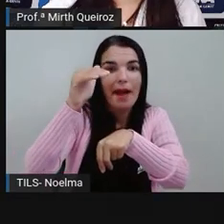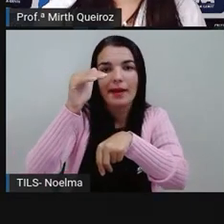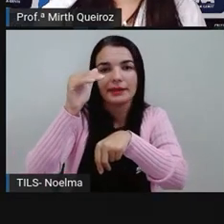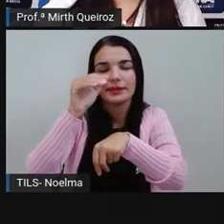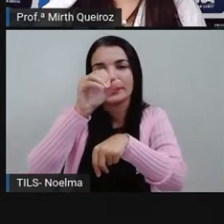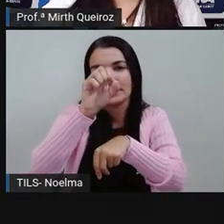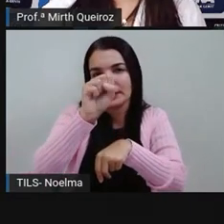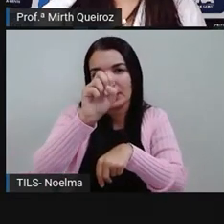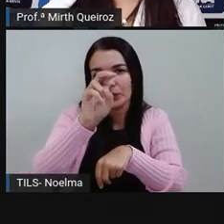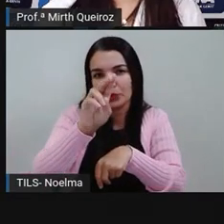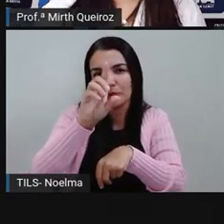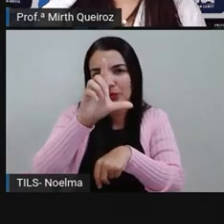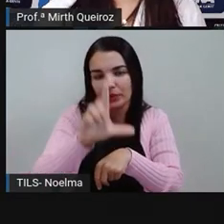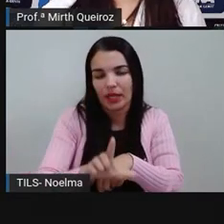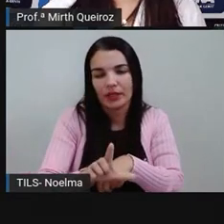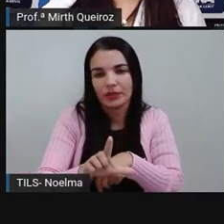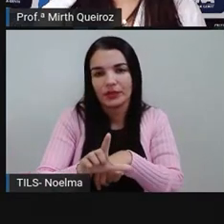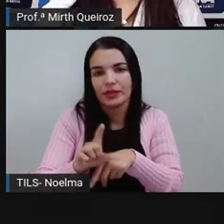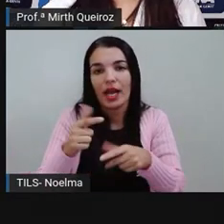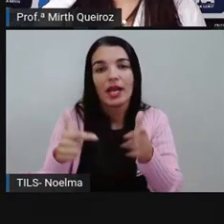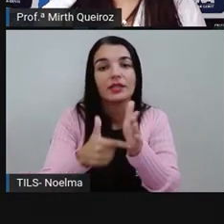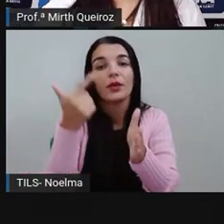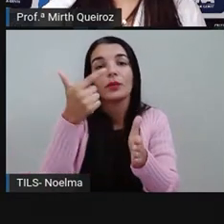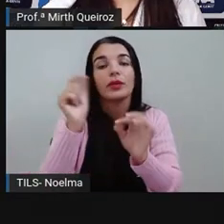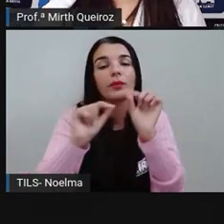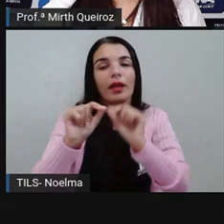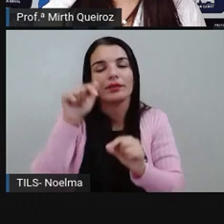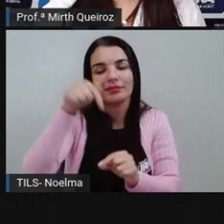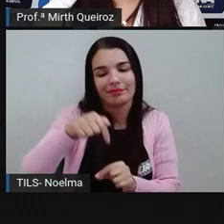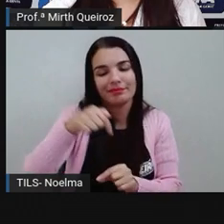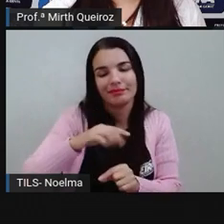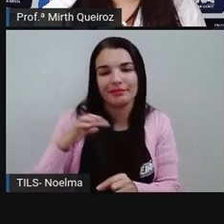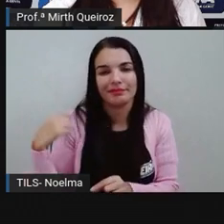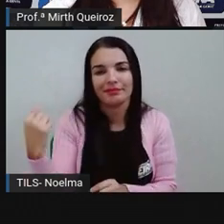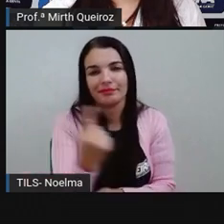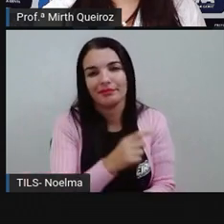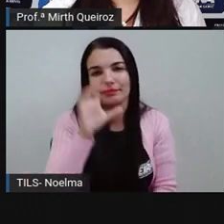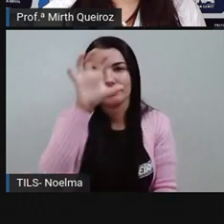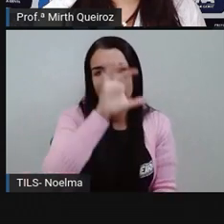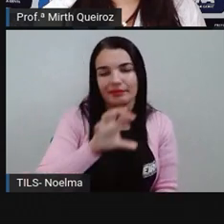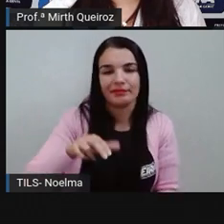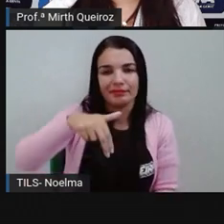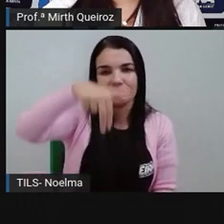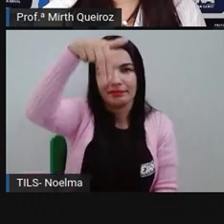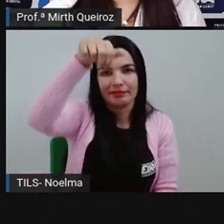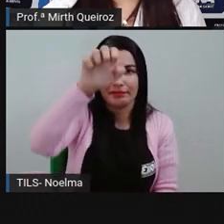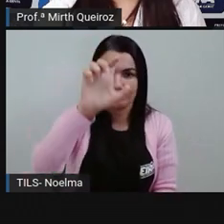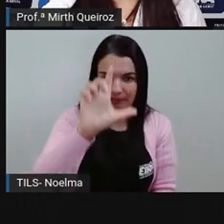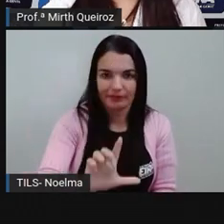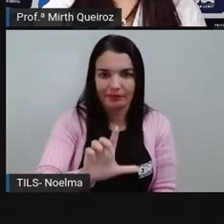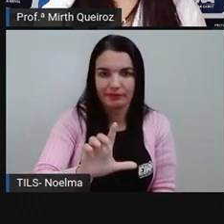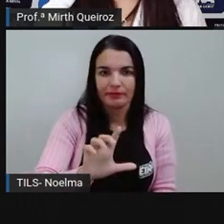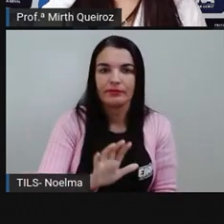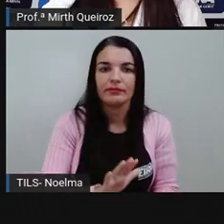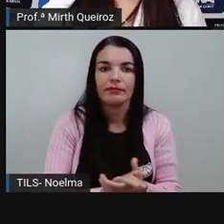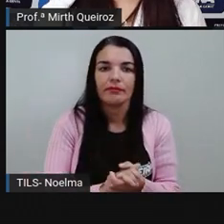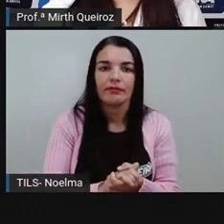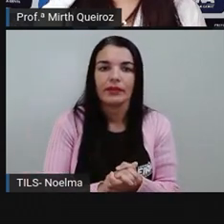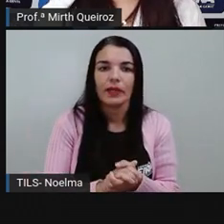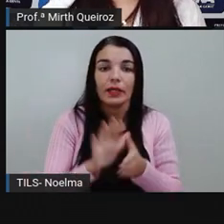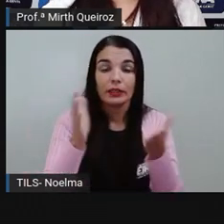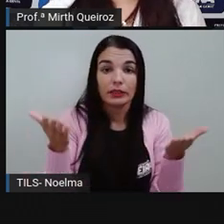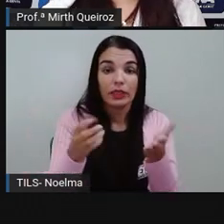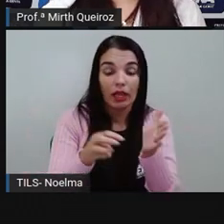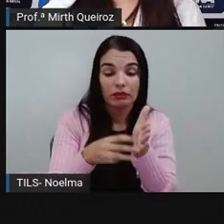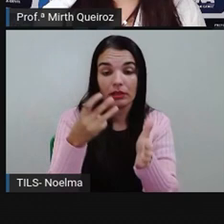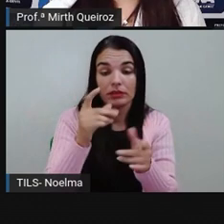sudeste. A segunda mais populosa seria qual? A região nordeste. E a terceira